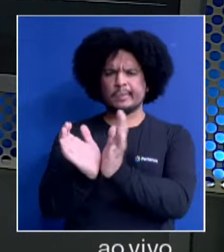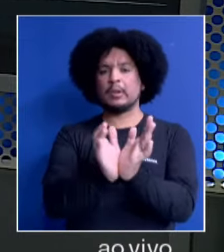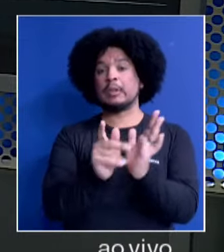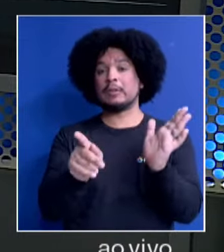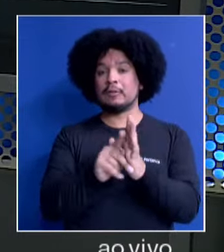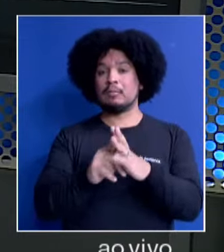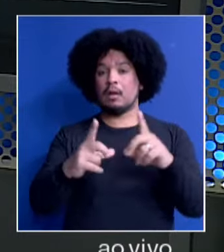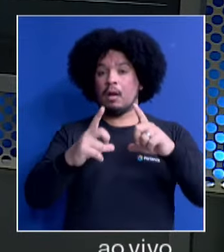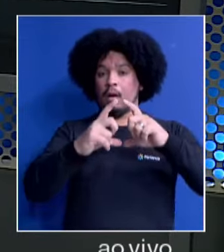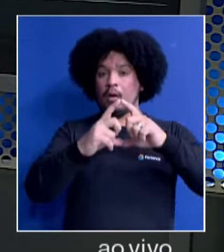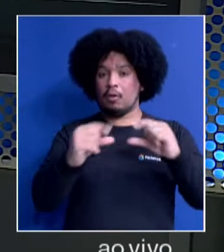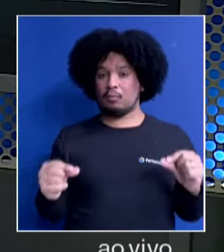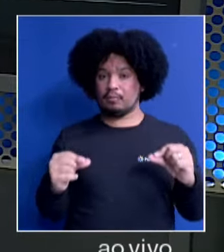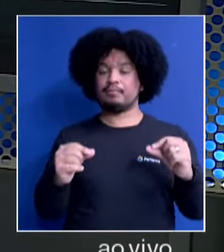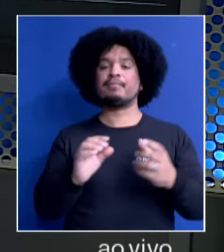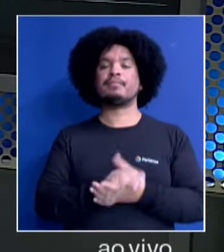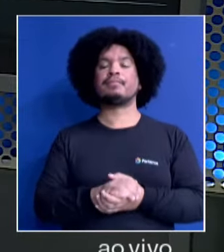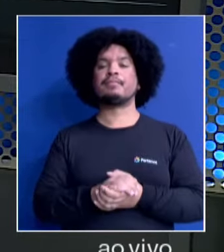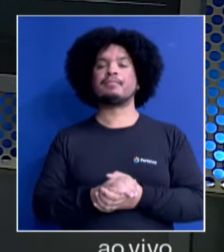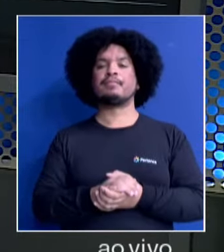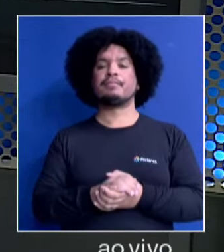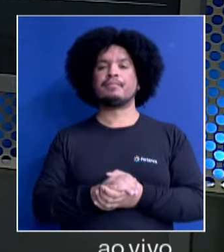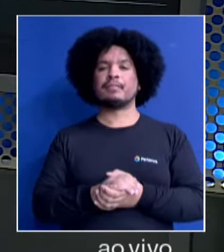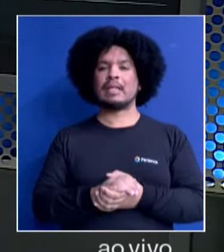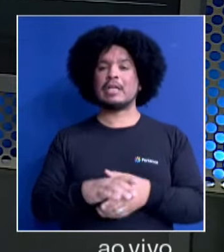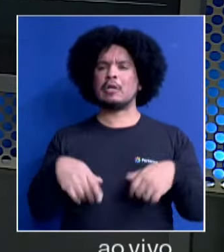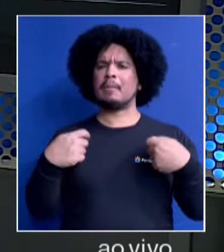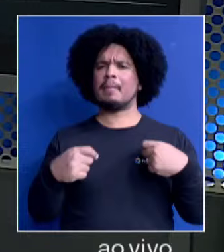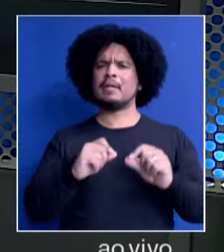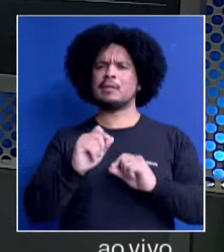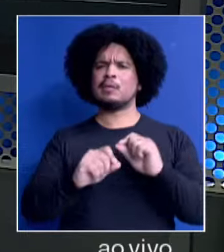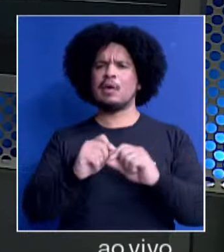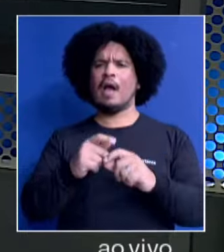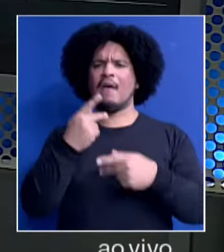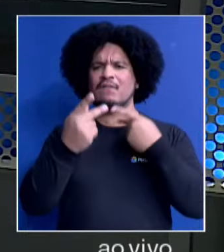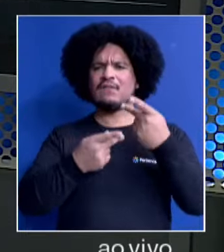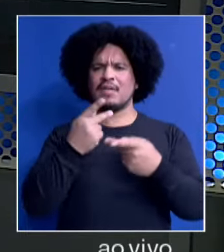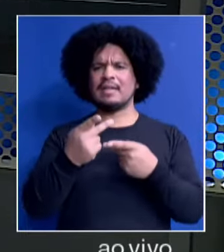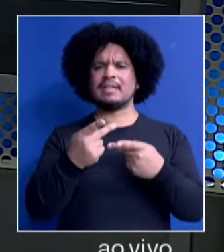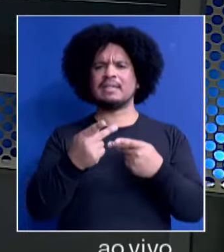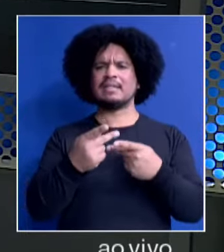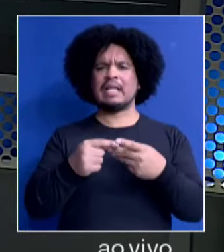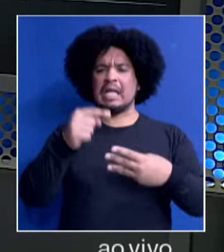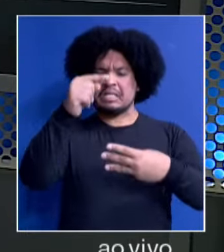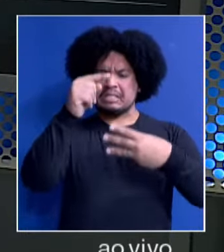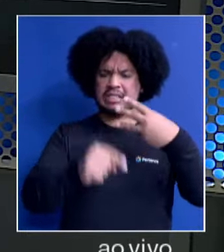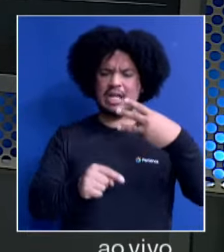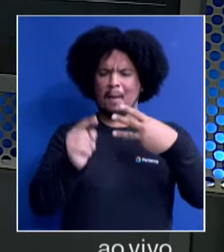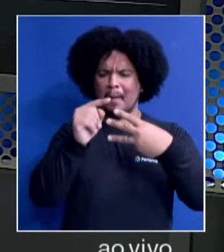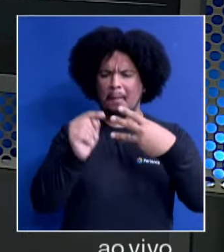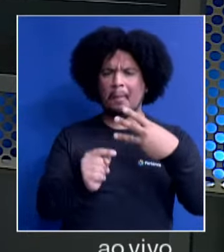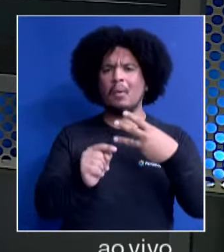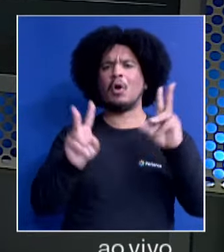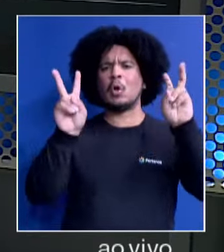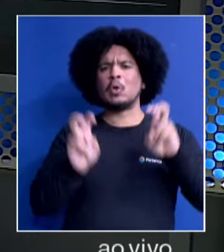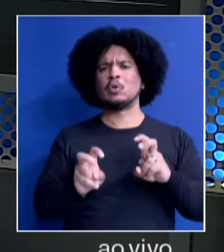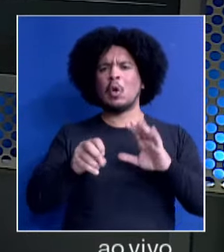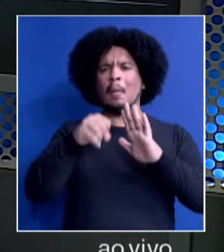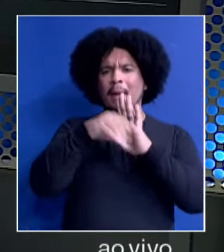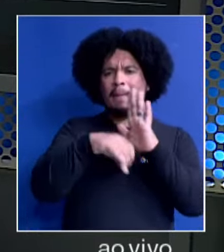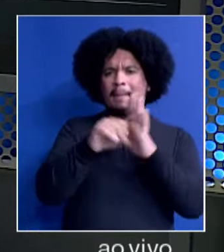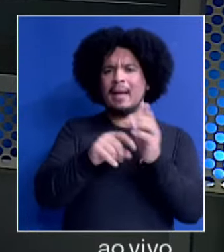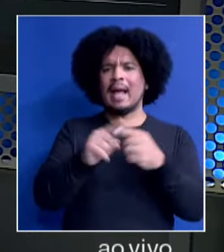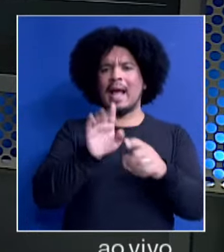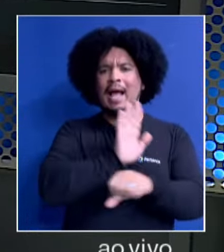da Band na capital federal. Deixa eu, eu preciso comentar esses três pontos do chamado pacotácio.